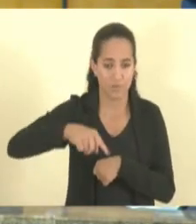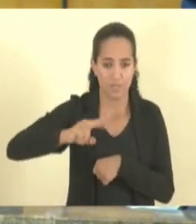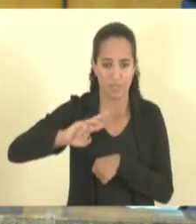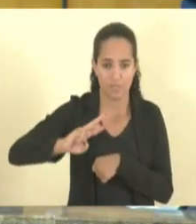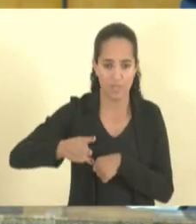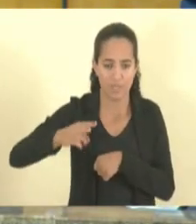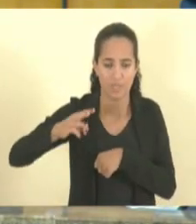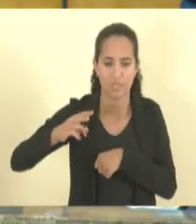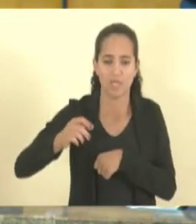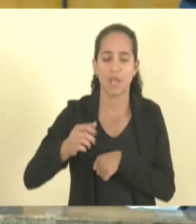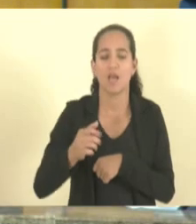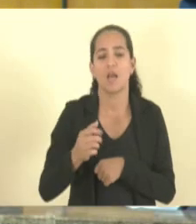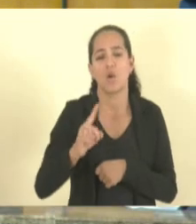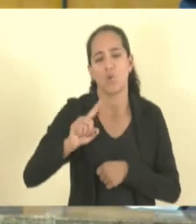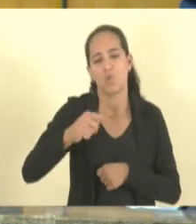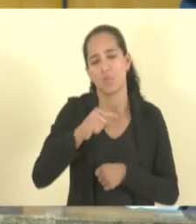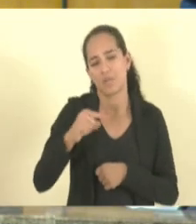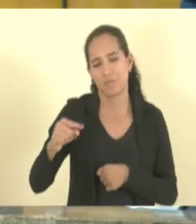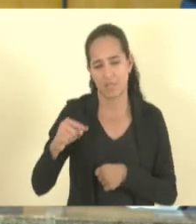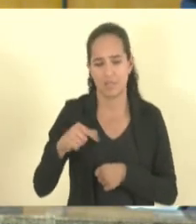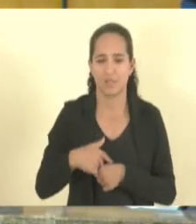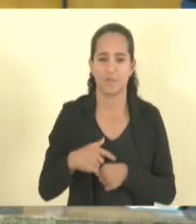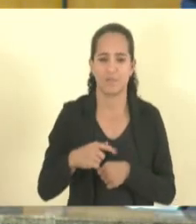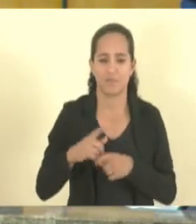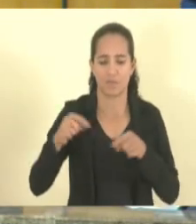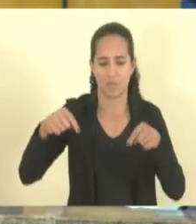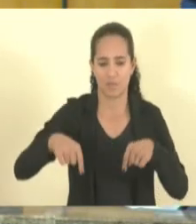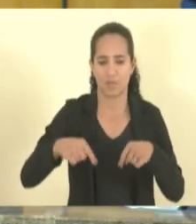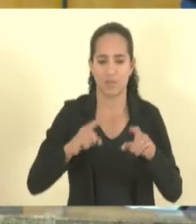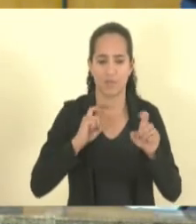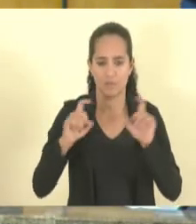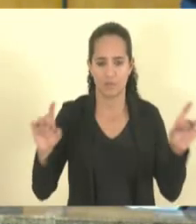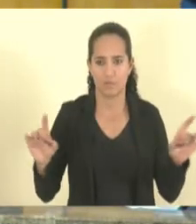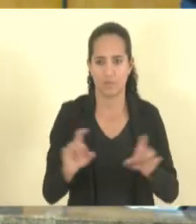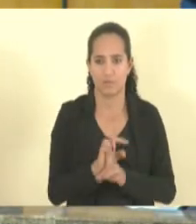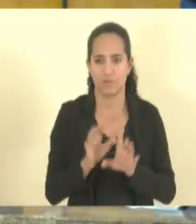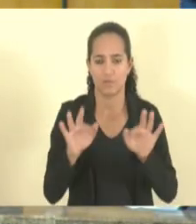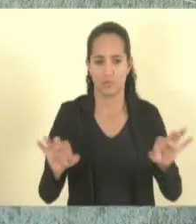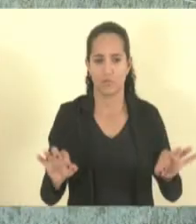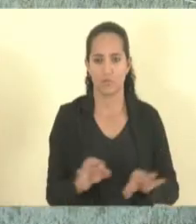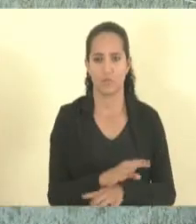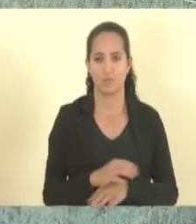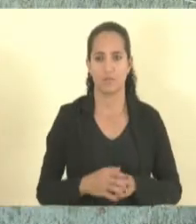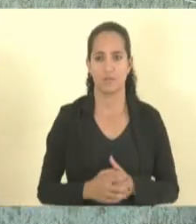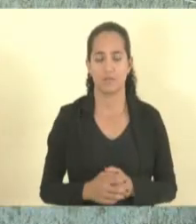nesta Casa de Leis está encerrada a reunião da Comissão de Finanças da Comissão Finanças